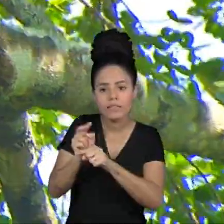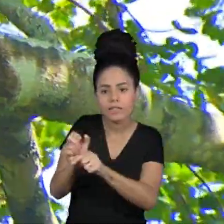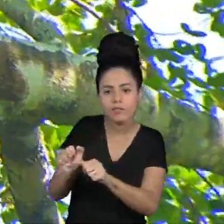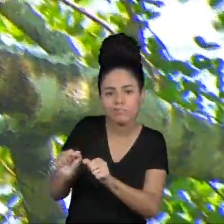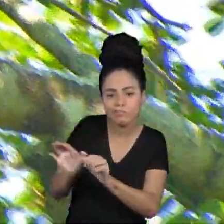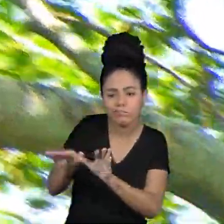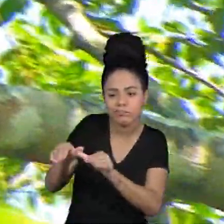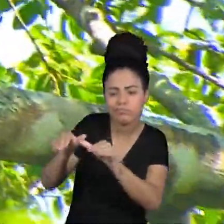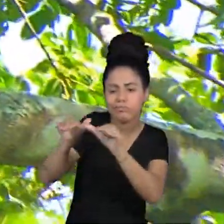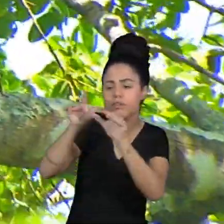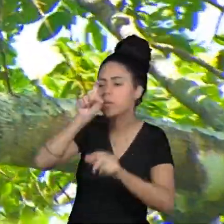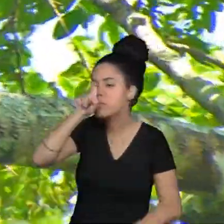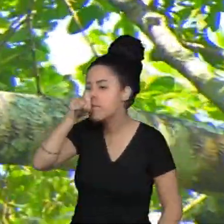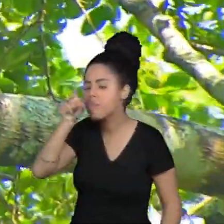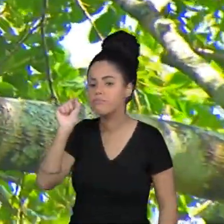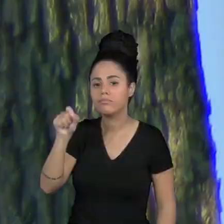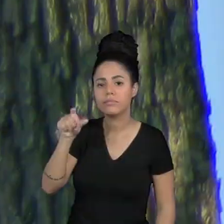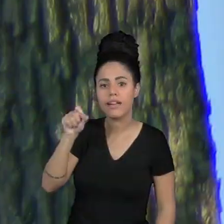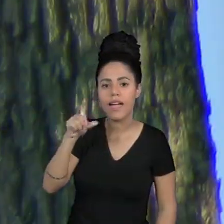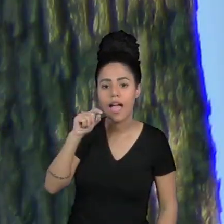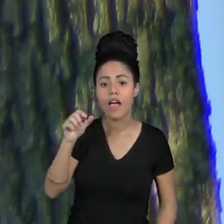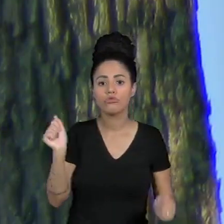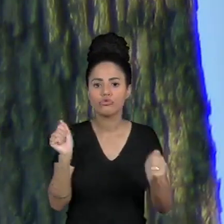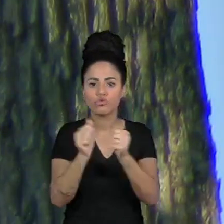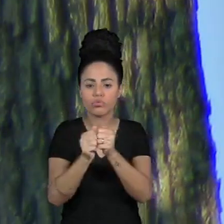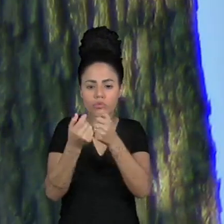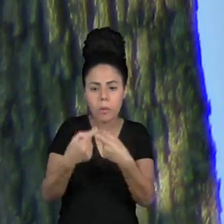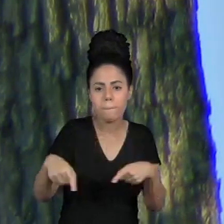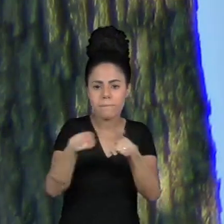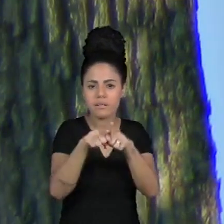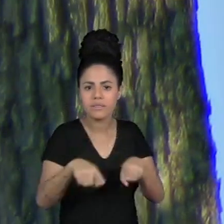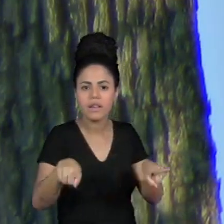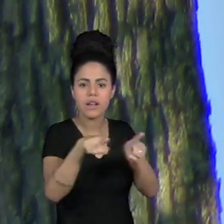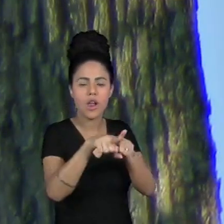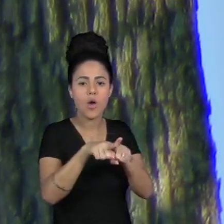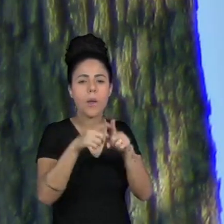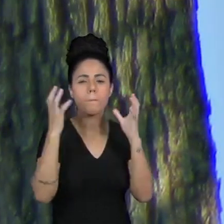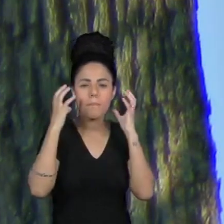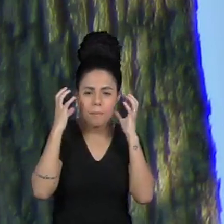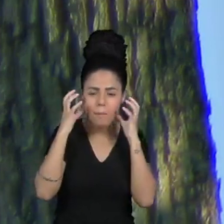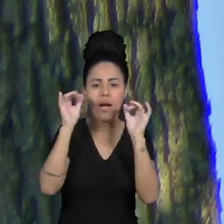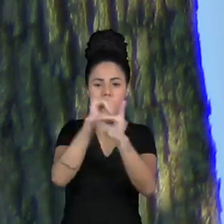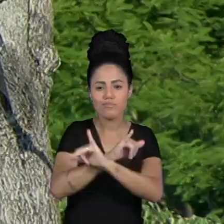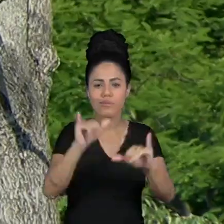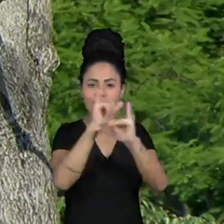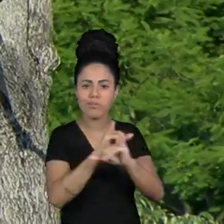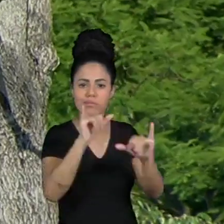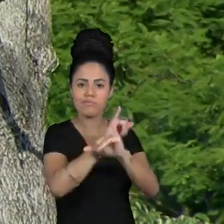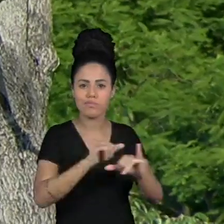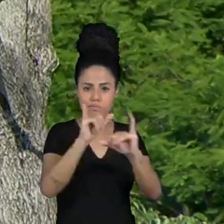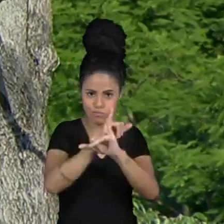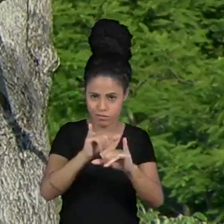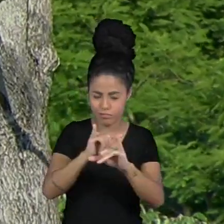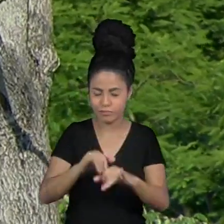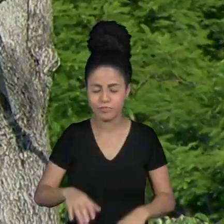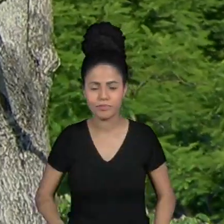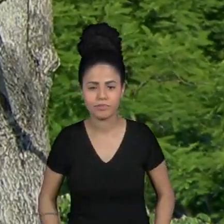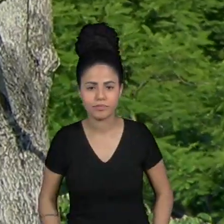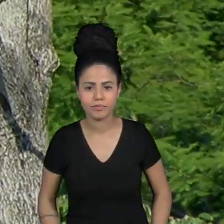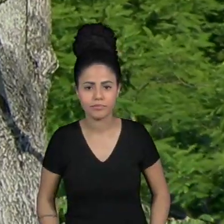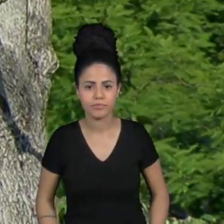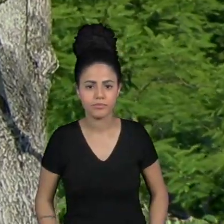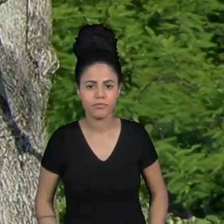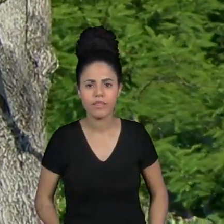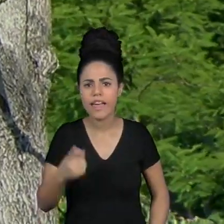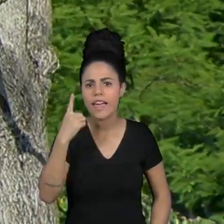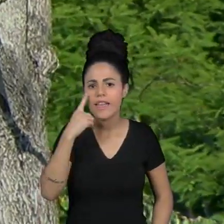se juntou a locutores de rádio e chegou mais rápido à casa dos pantaneiros quando eu chegava